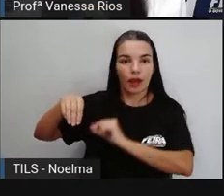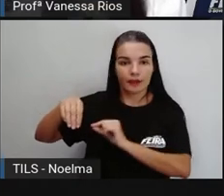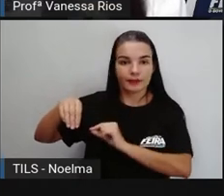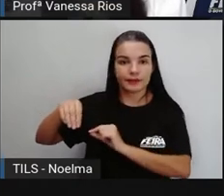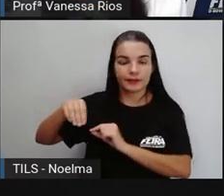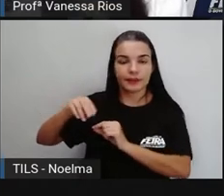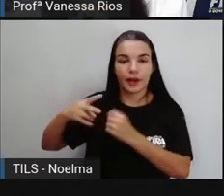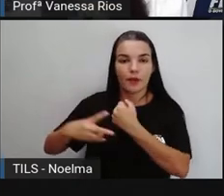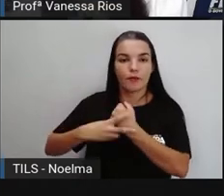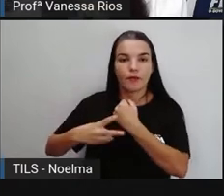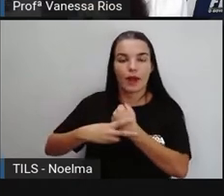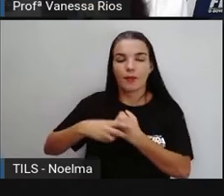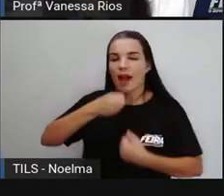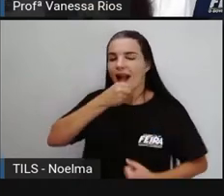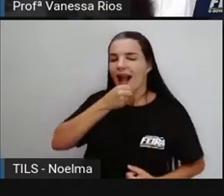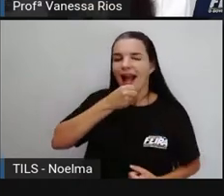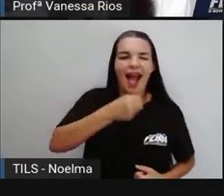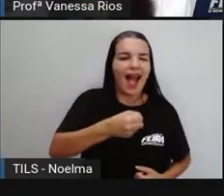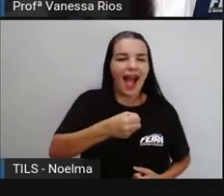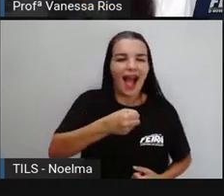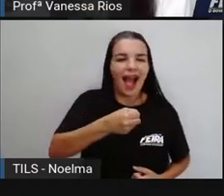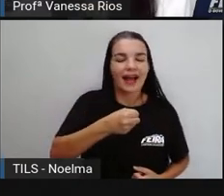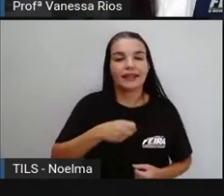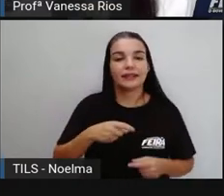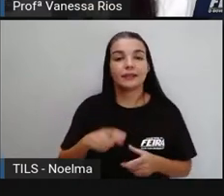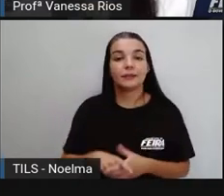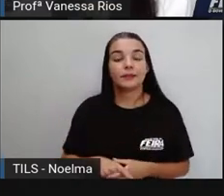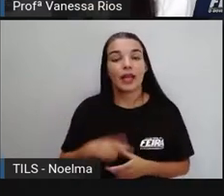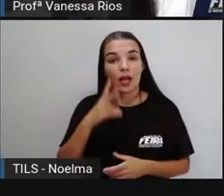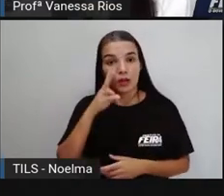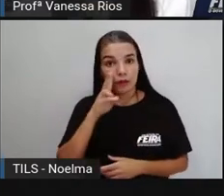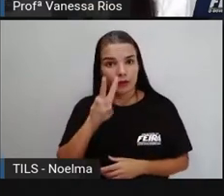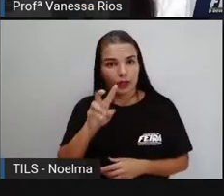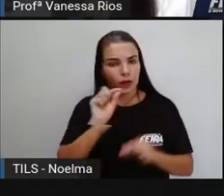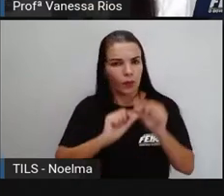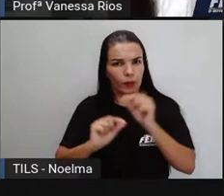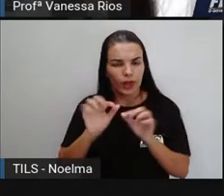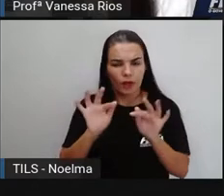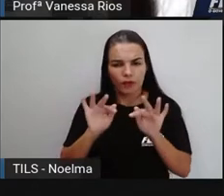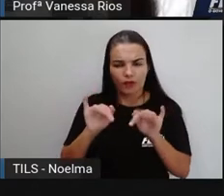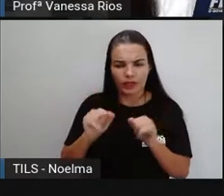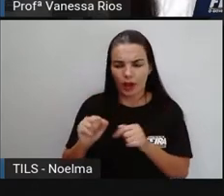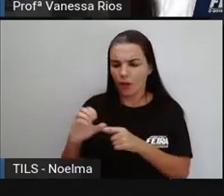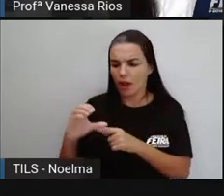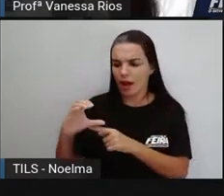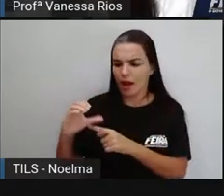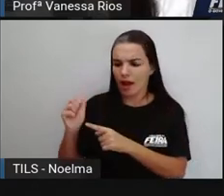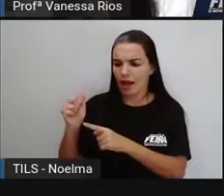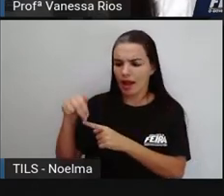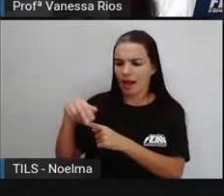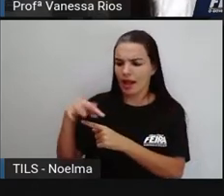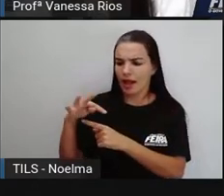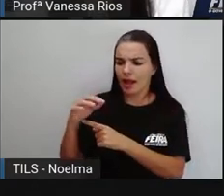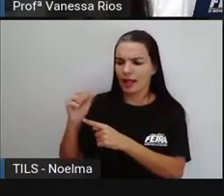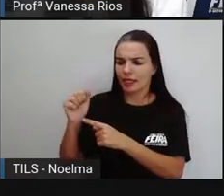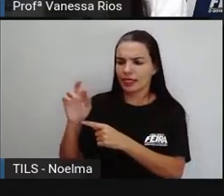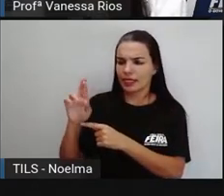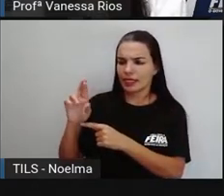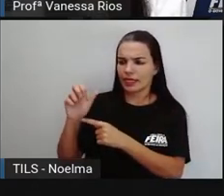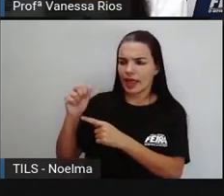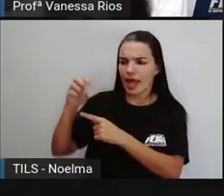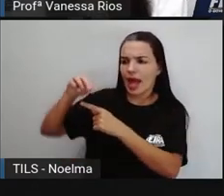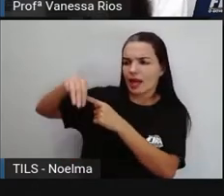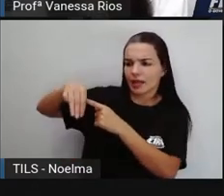cantar. Perceberam aí a terminação desse verbo? Termina justamente em AM,